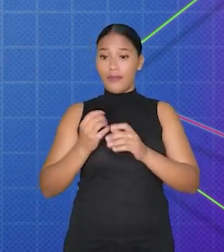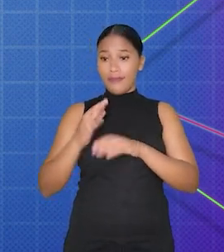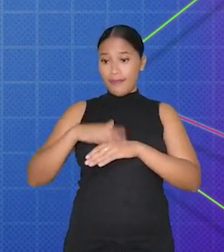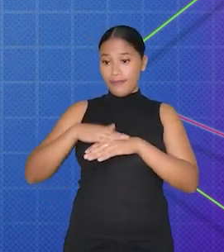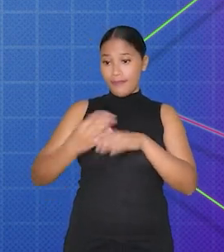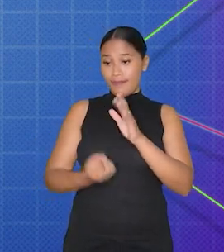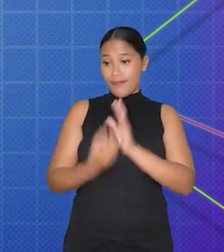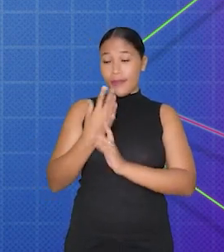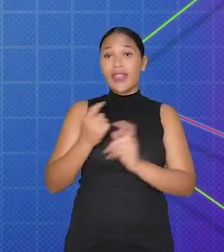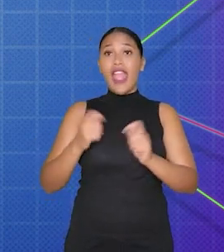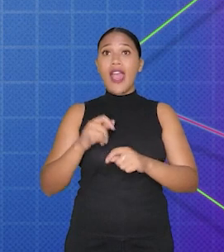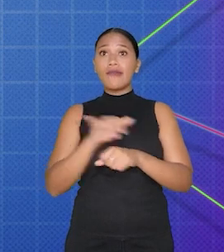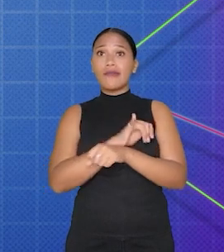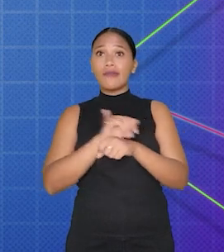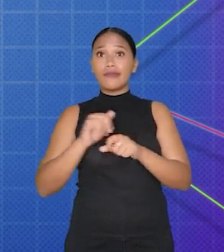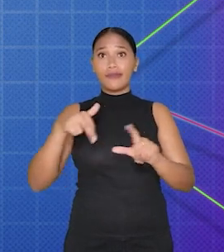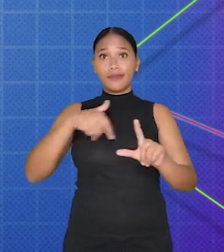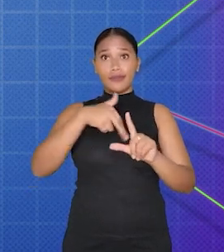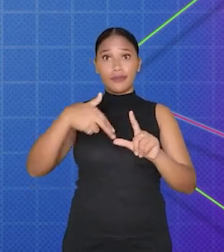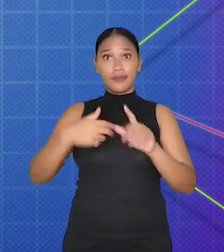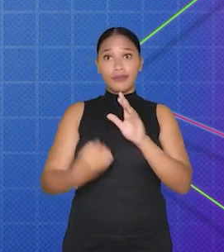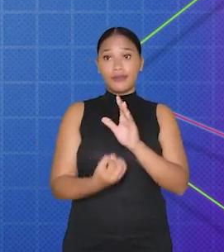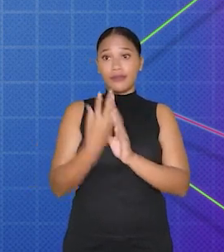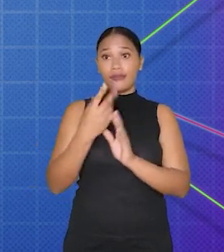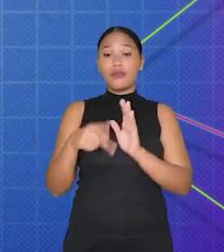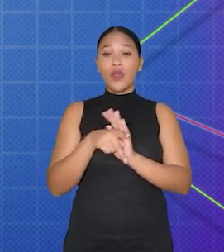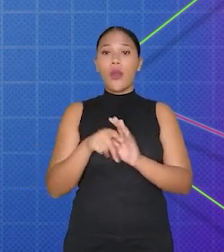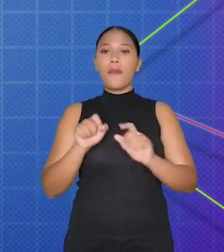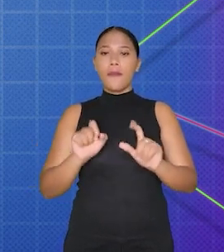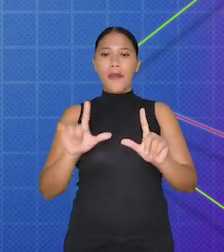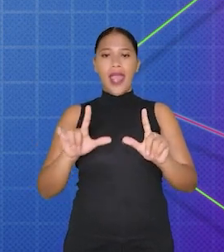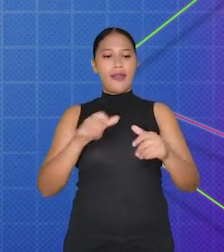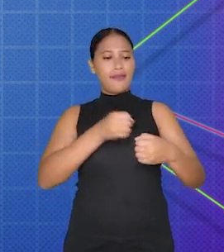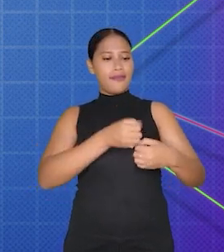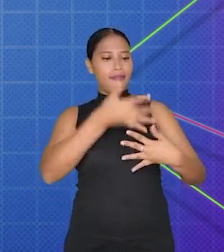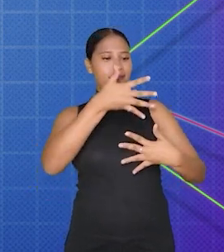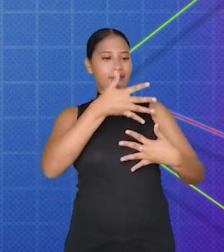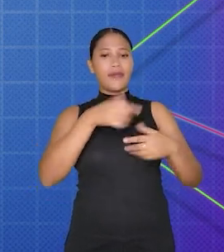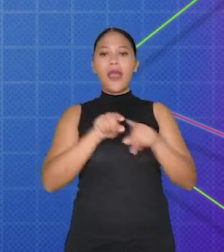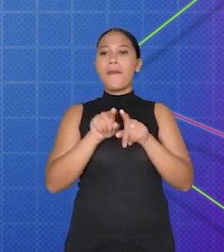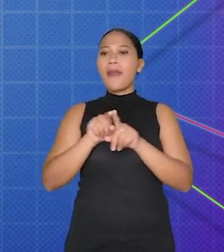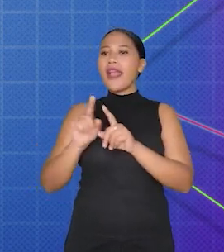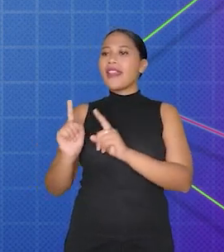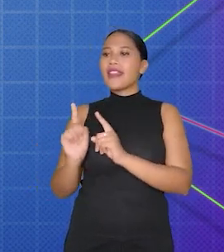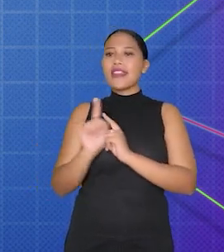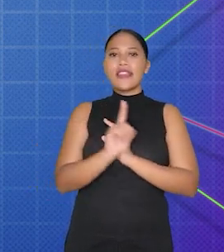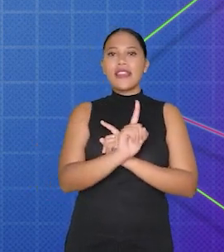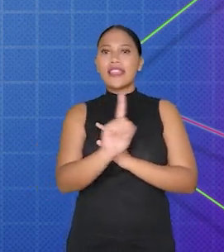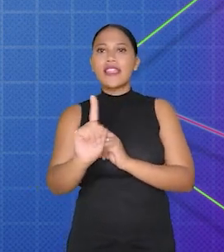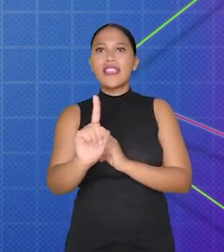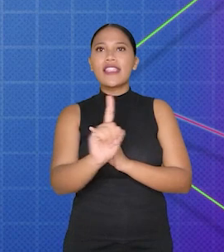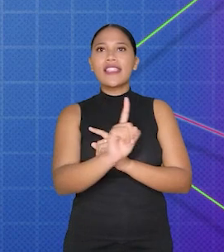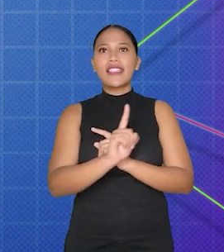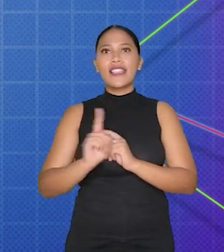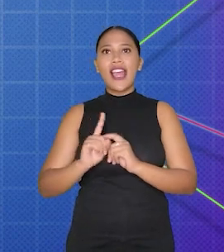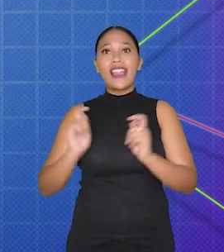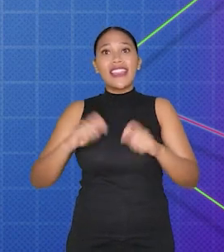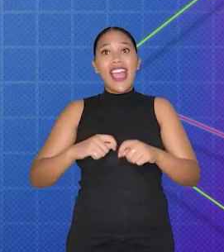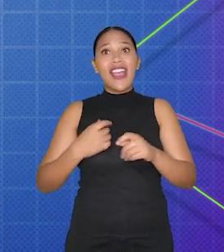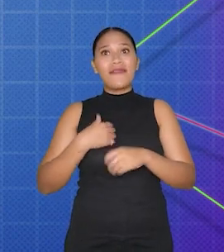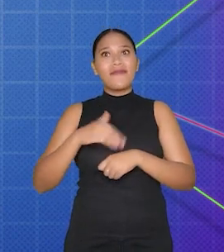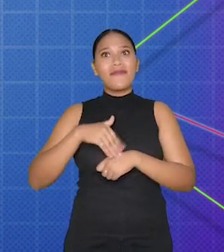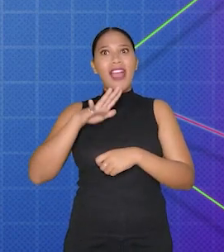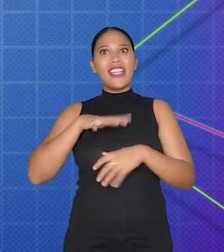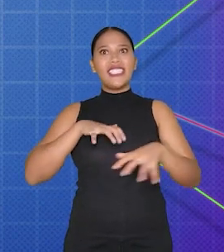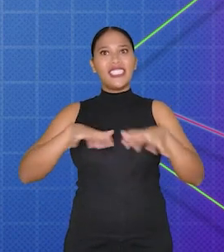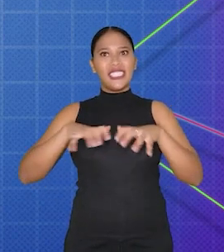os desenvolvedores podem usar a ferramenta de animação para criar menus animados, transições de cena e outros elementos que ajudam a